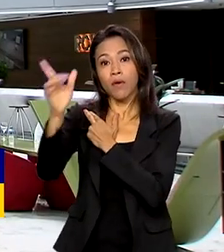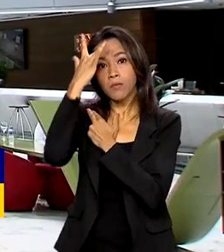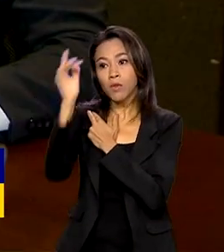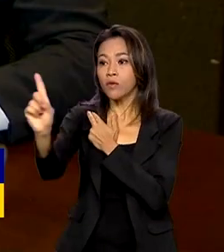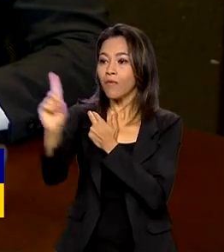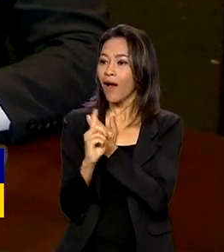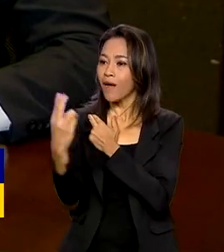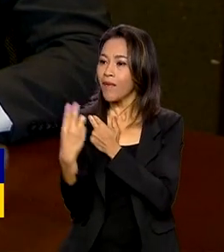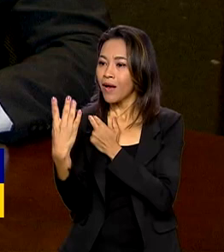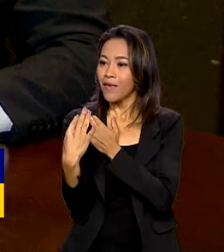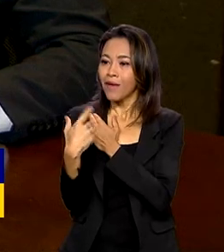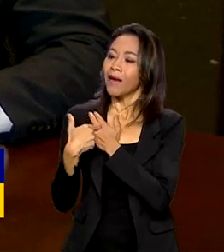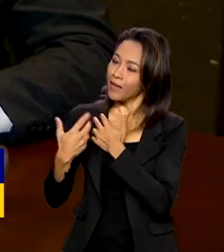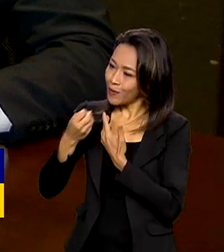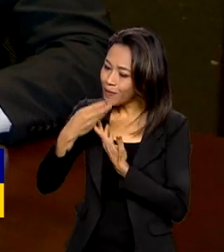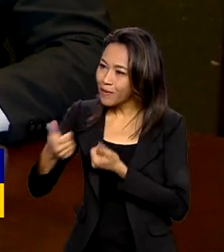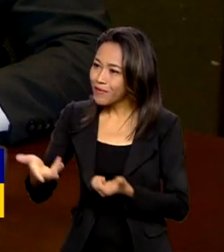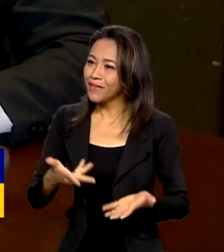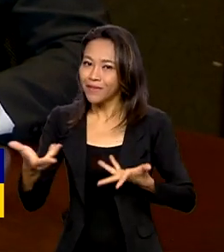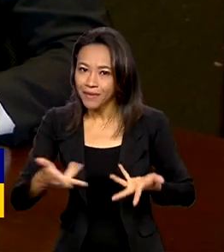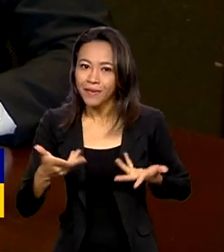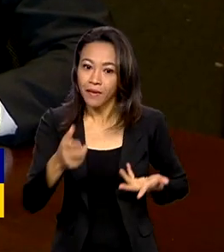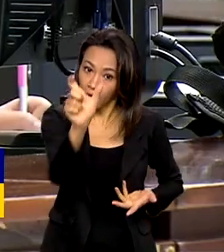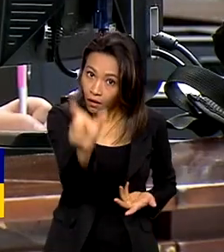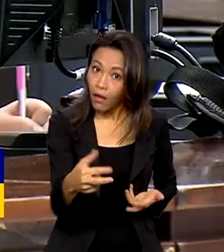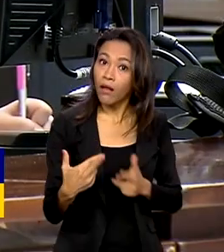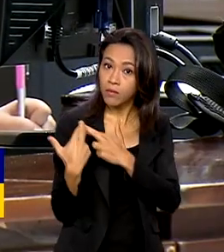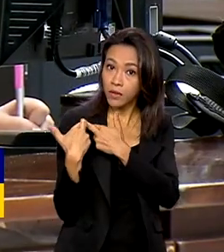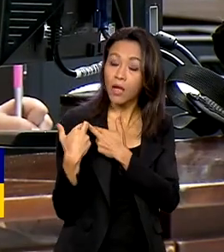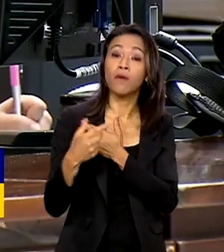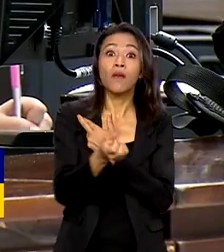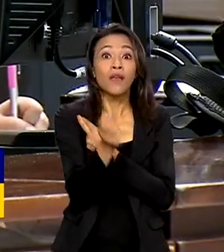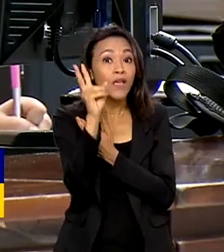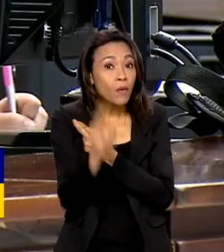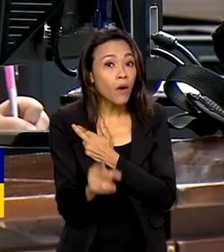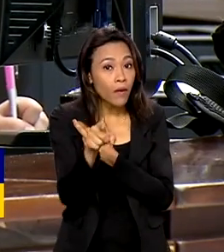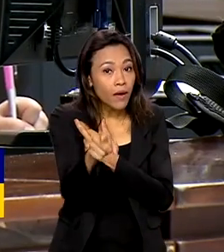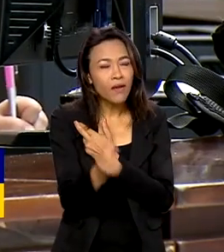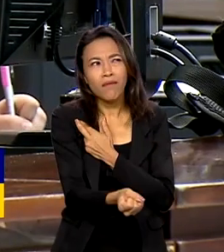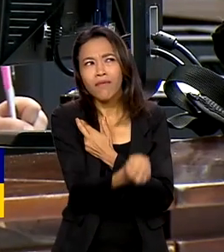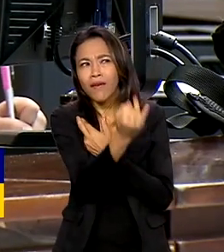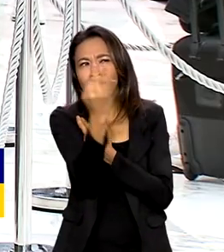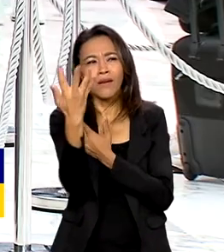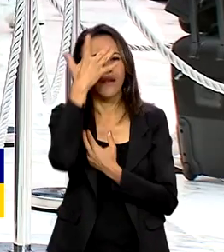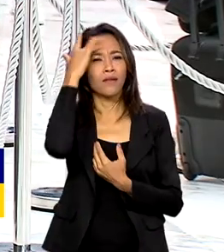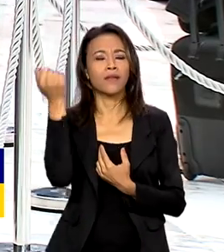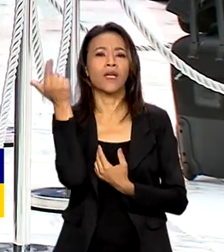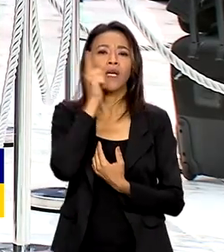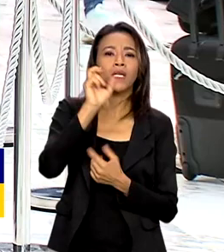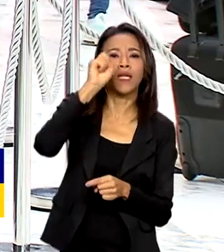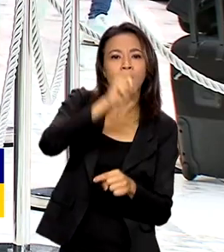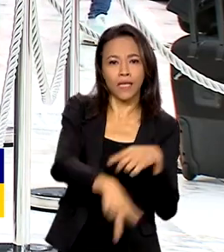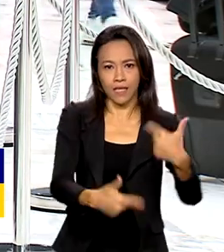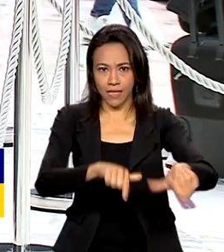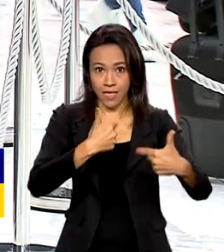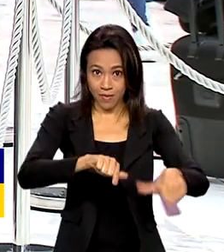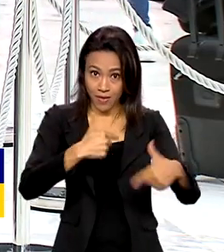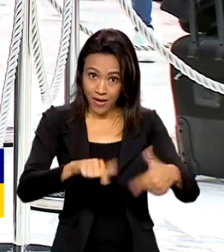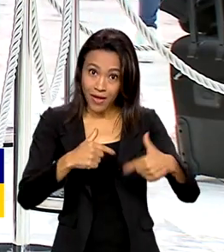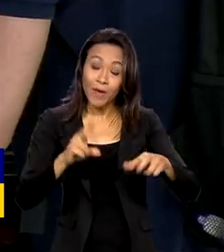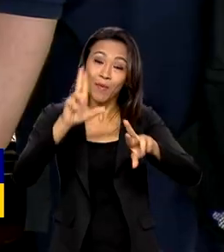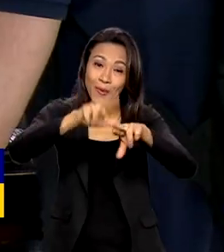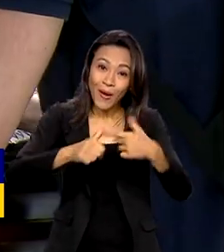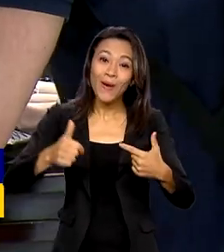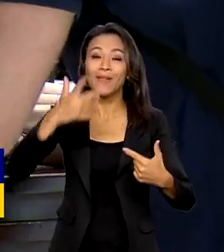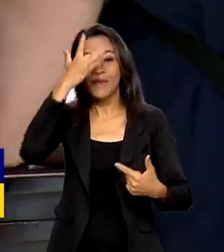de Brasília. Assim como o Milo, milhares de brasileiros conseguiram empregos na área de turismo, com a retomada de viagens e